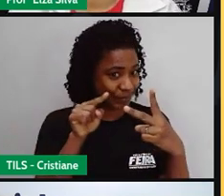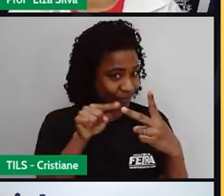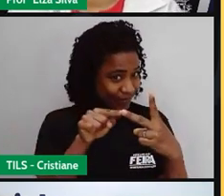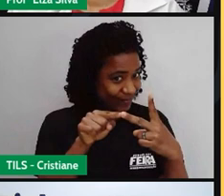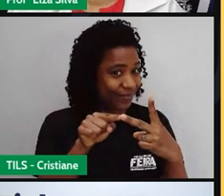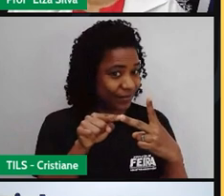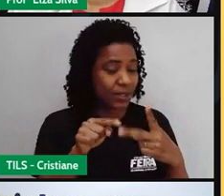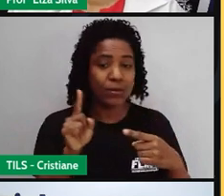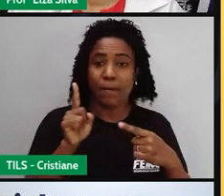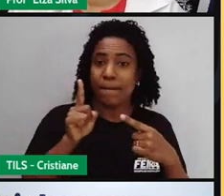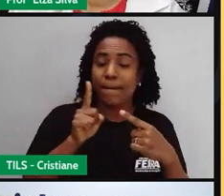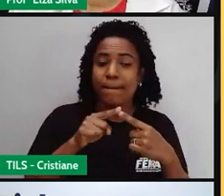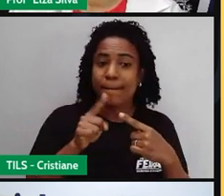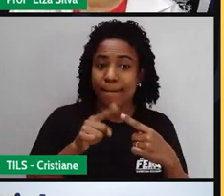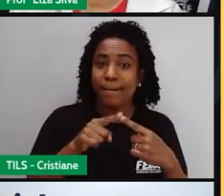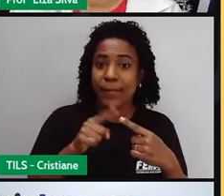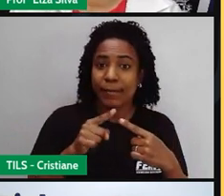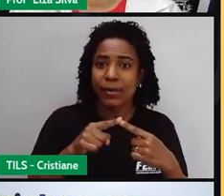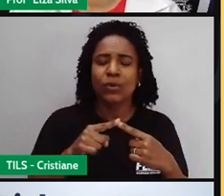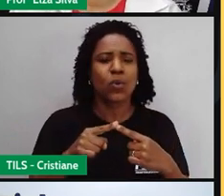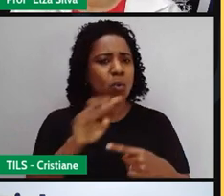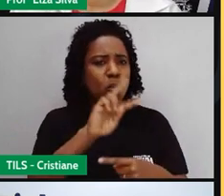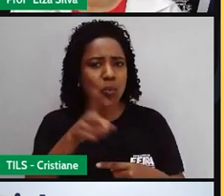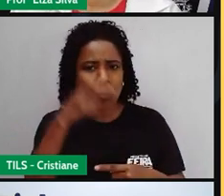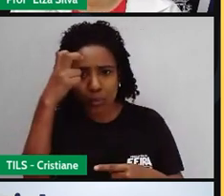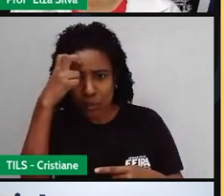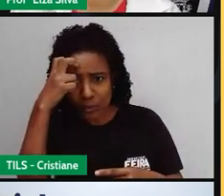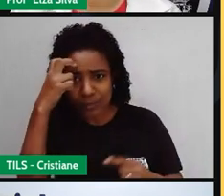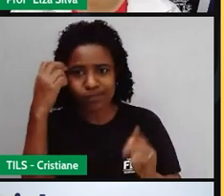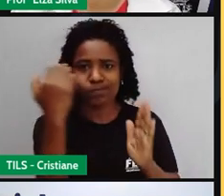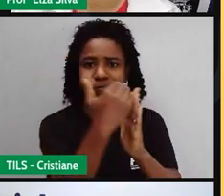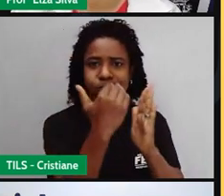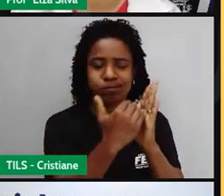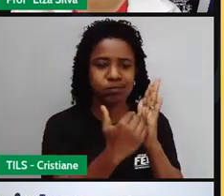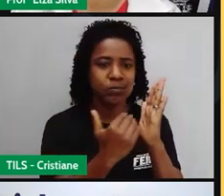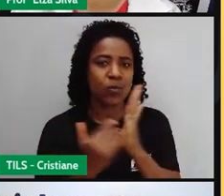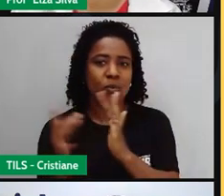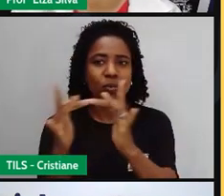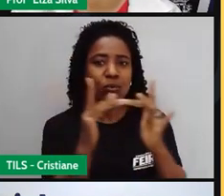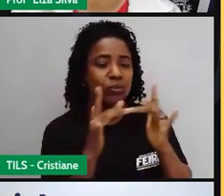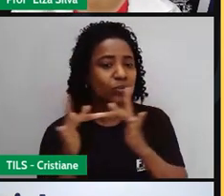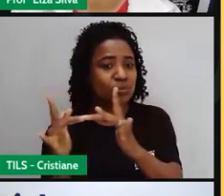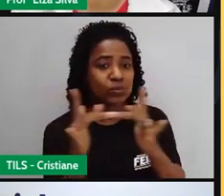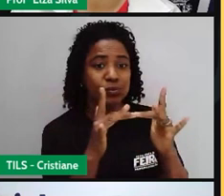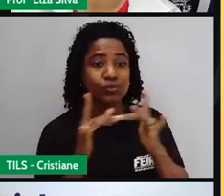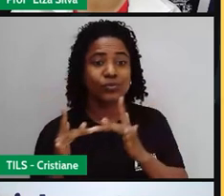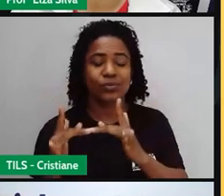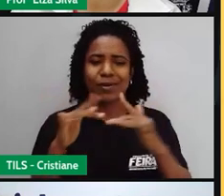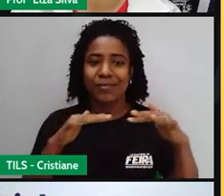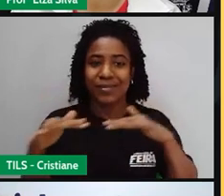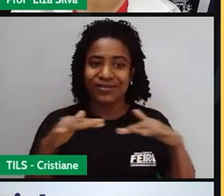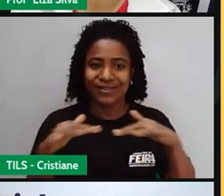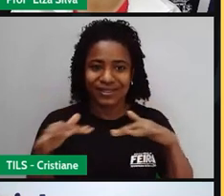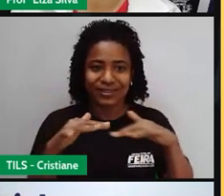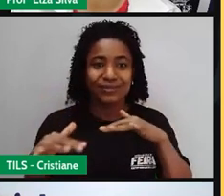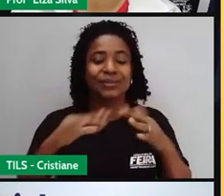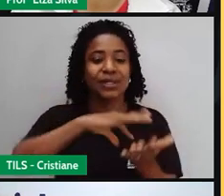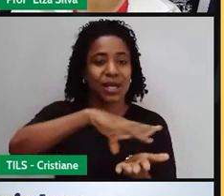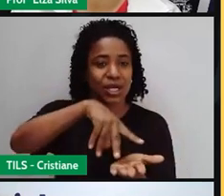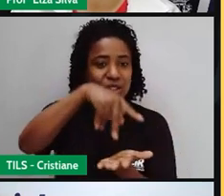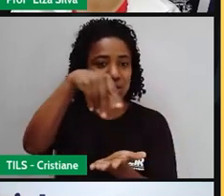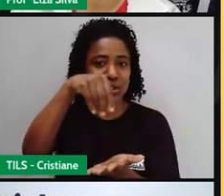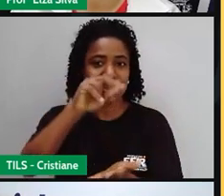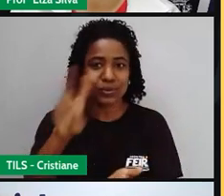construir um repertório cultural através do contato com manifestações artísticas culturais, as